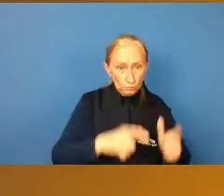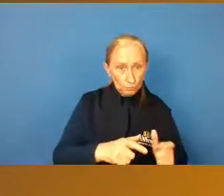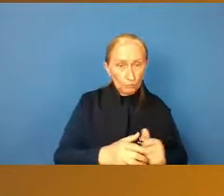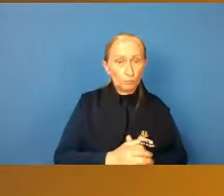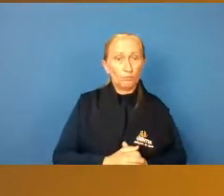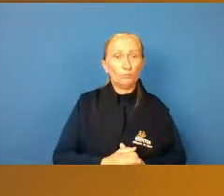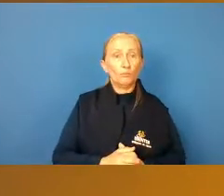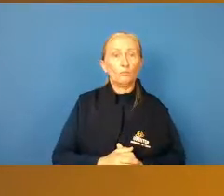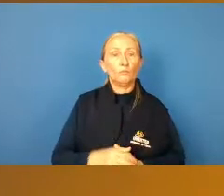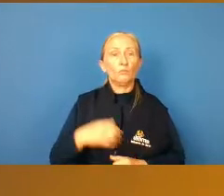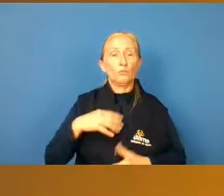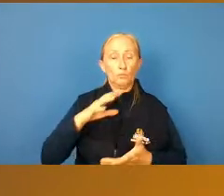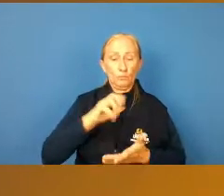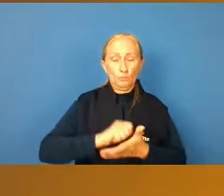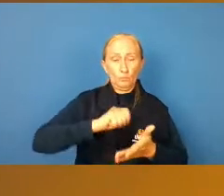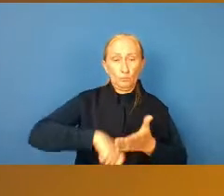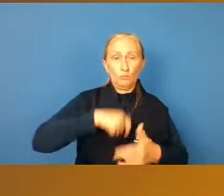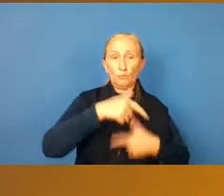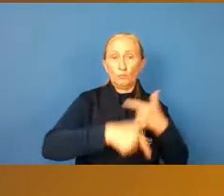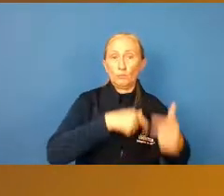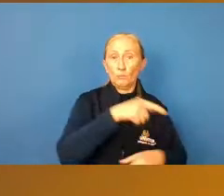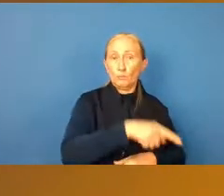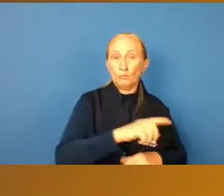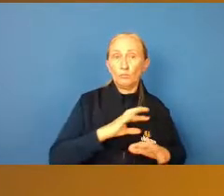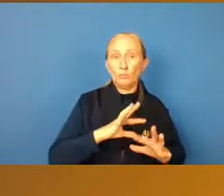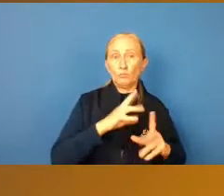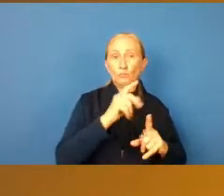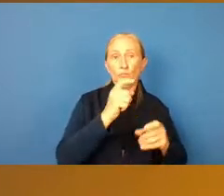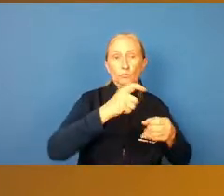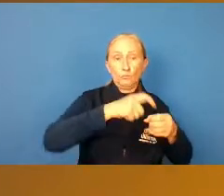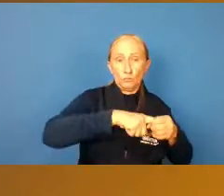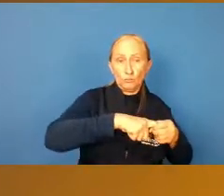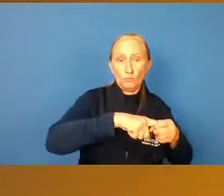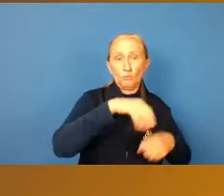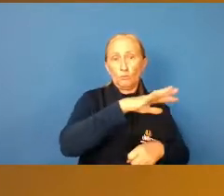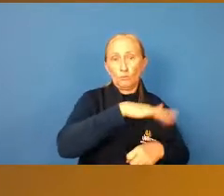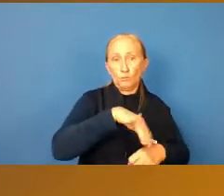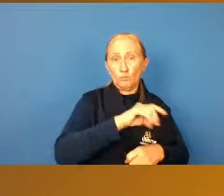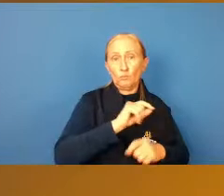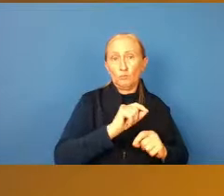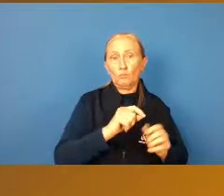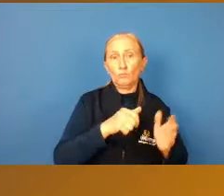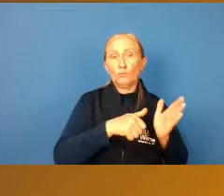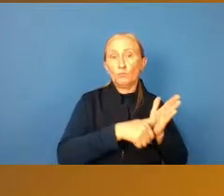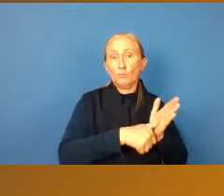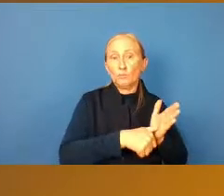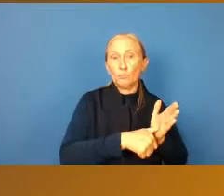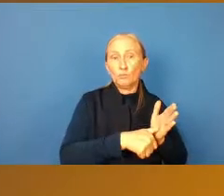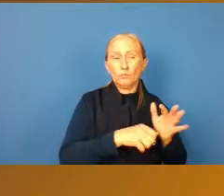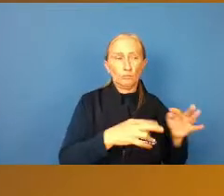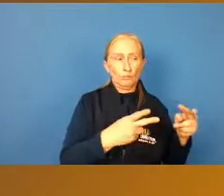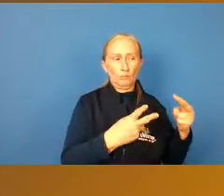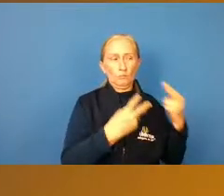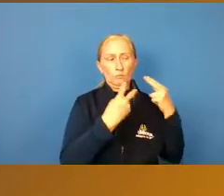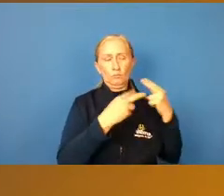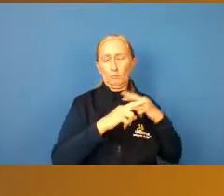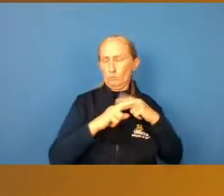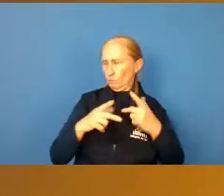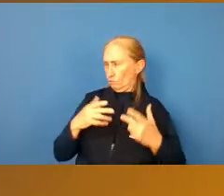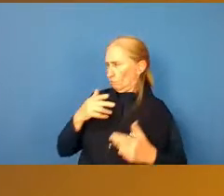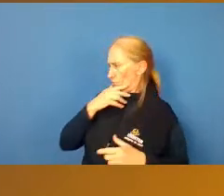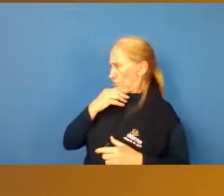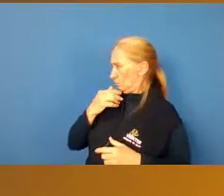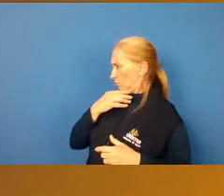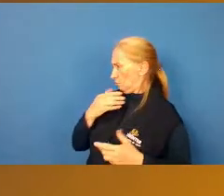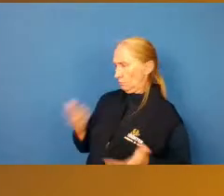Então, eu fui contratado para trabalhar lá. Então, todos os sócios ali do clube ficaram olhando meio estranho. Ah, mas um homem?